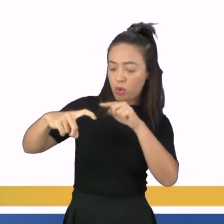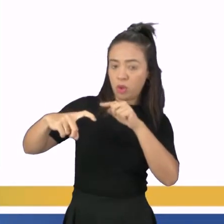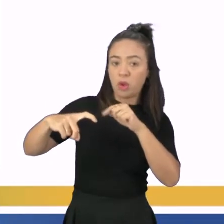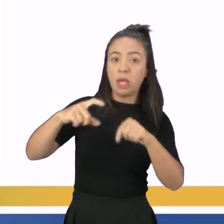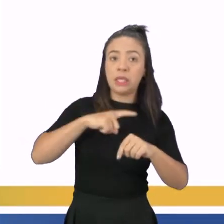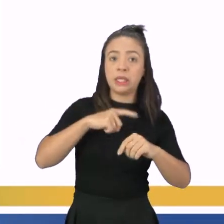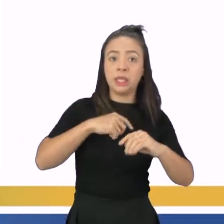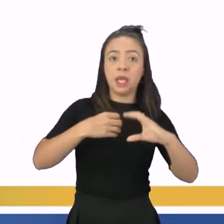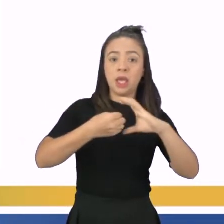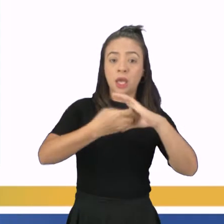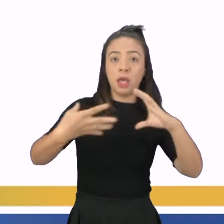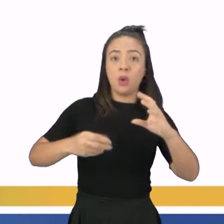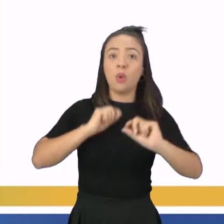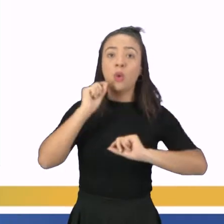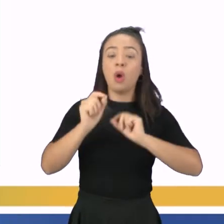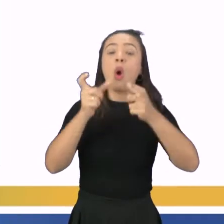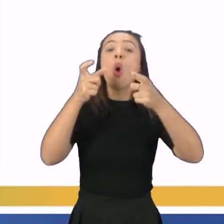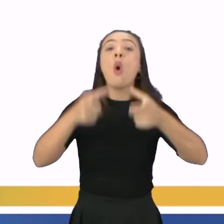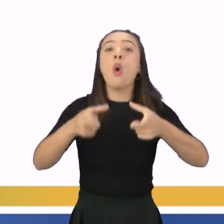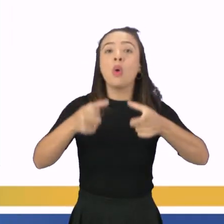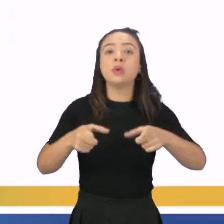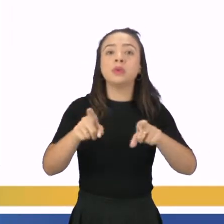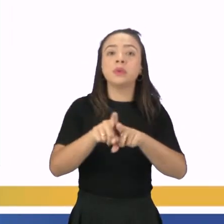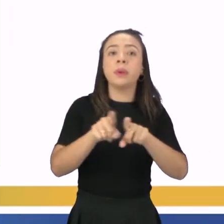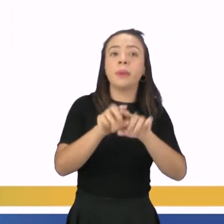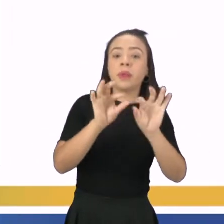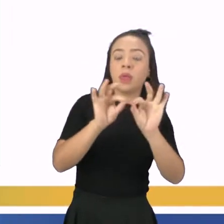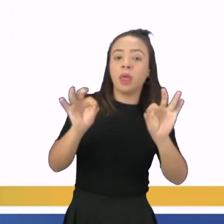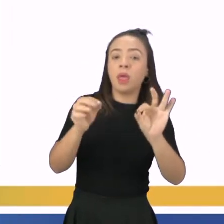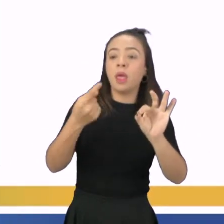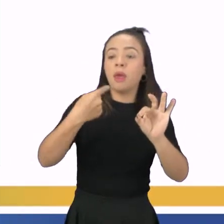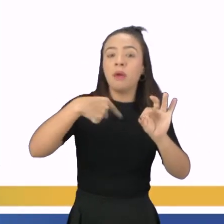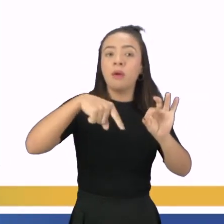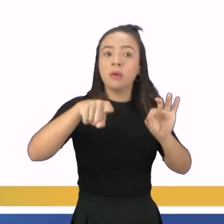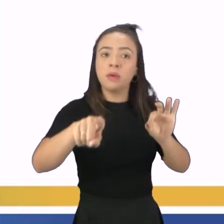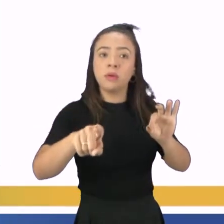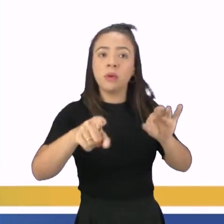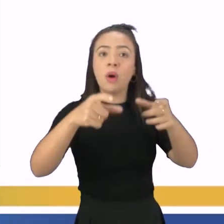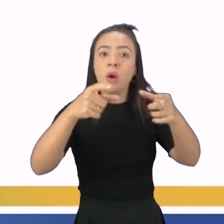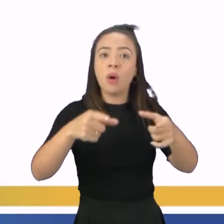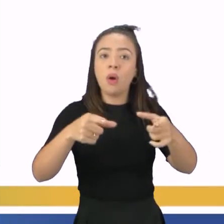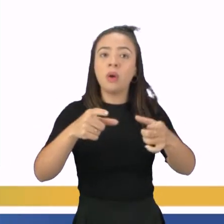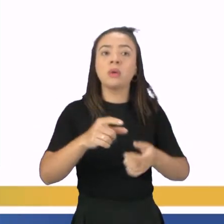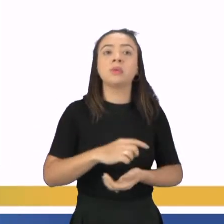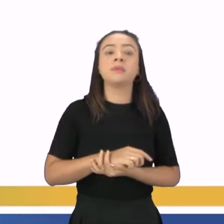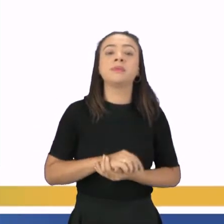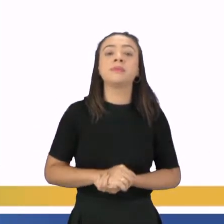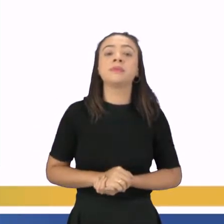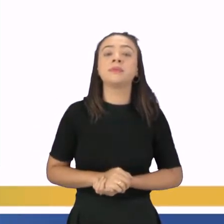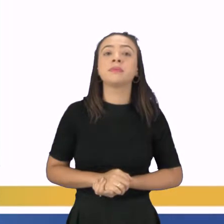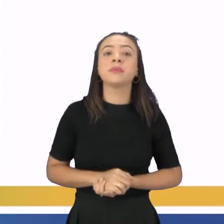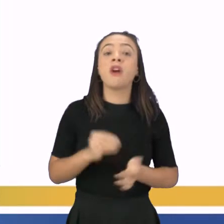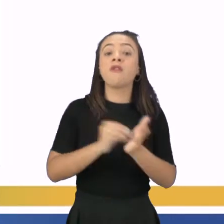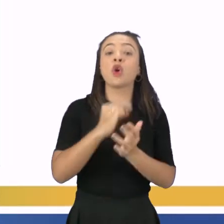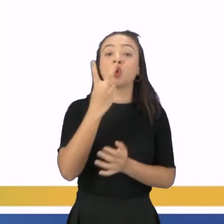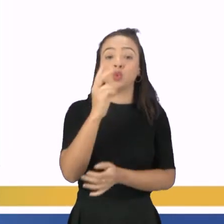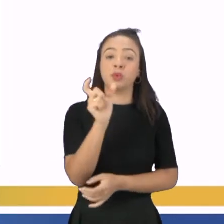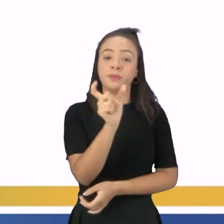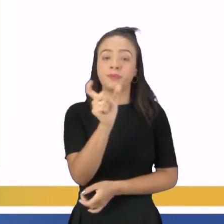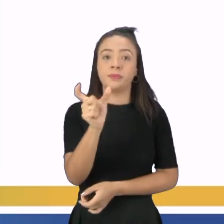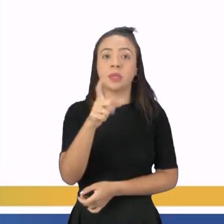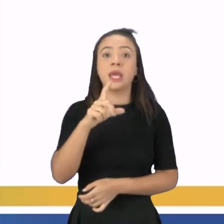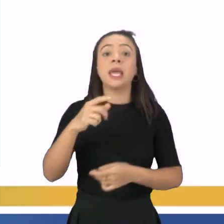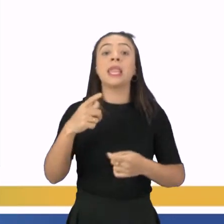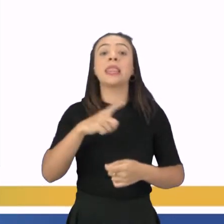formados nos... traço, em seguida encaminhados ao... Traço, tá faltando duas palavrinhas ali. Onde ganharão